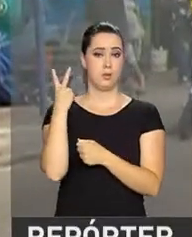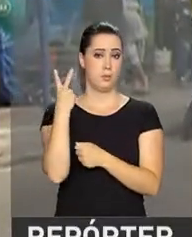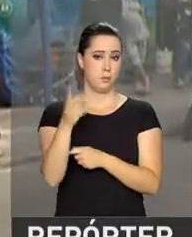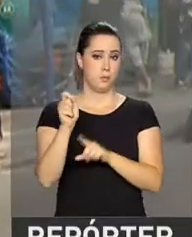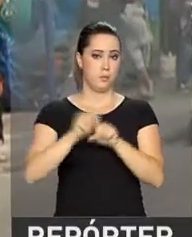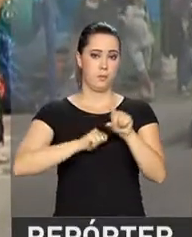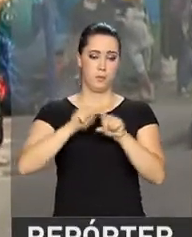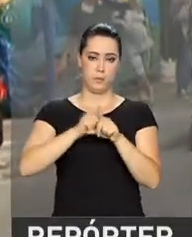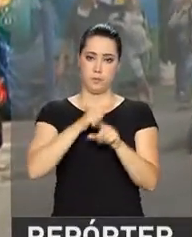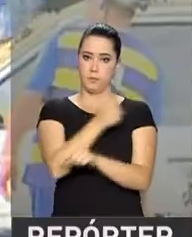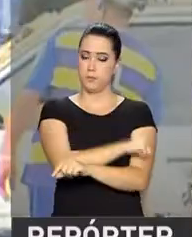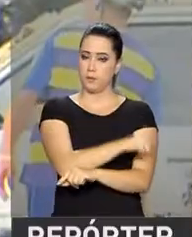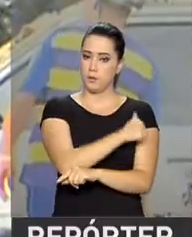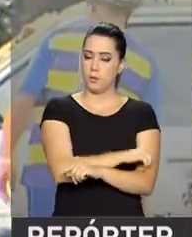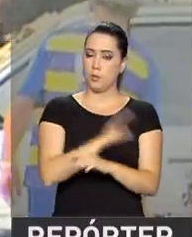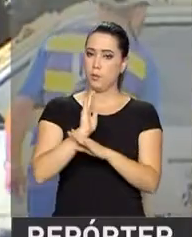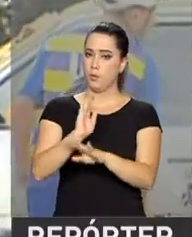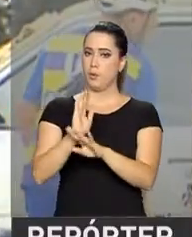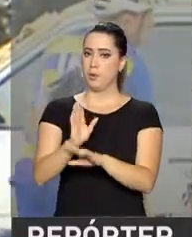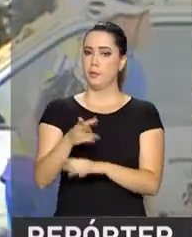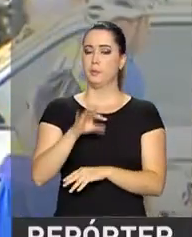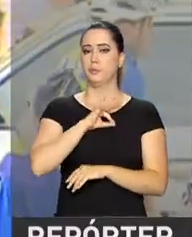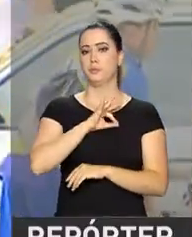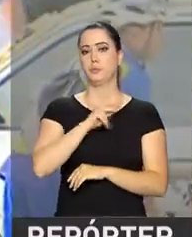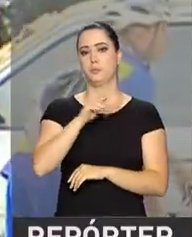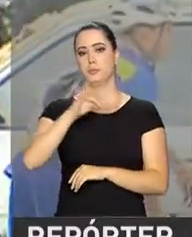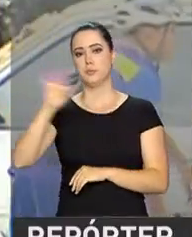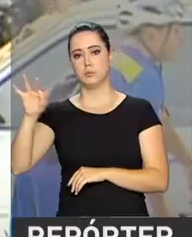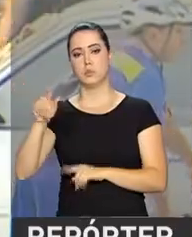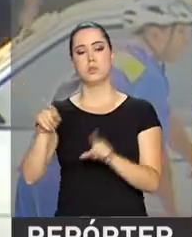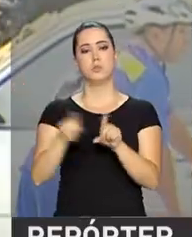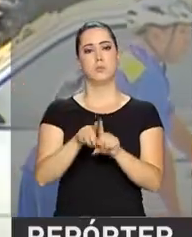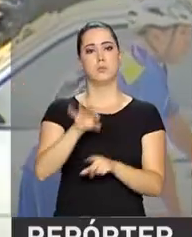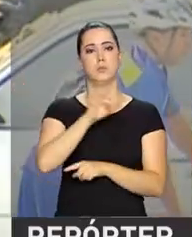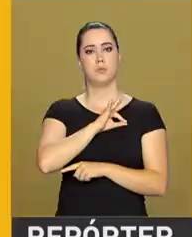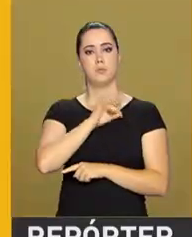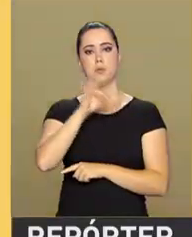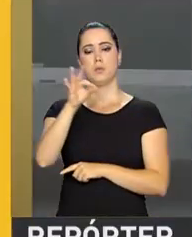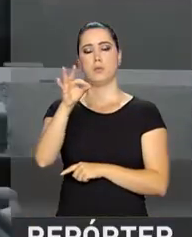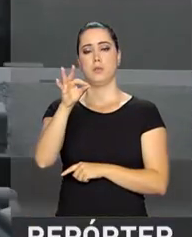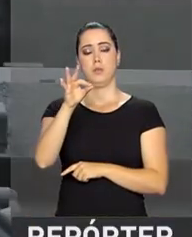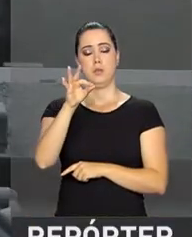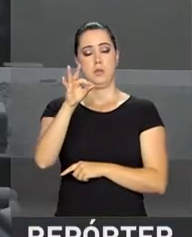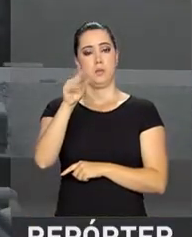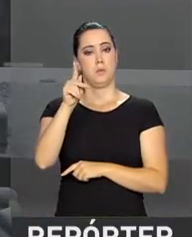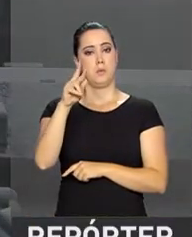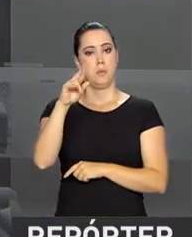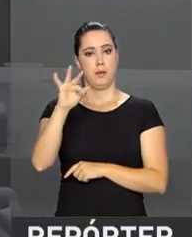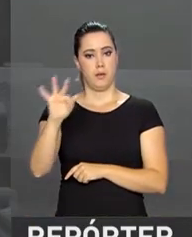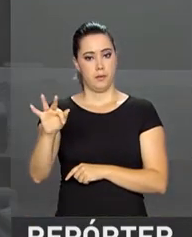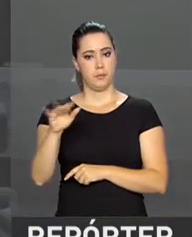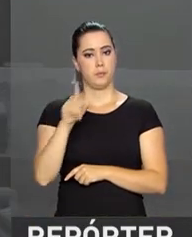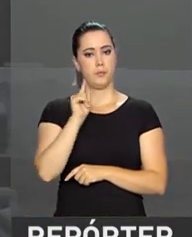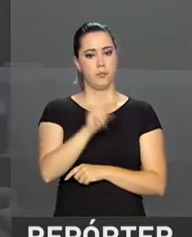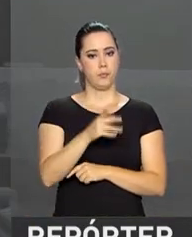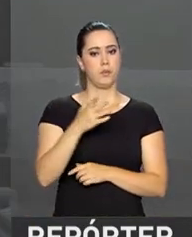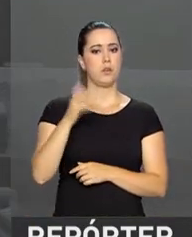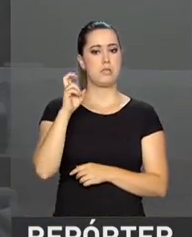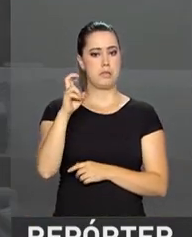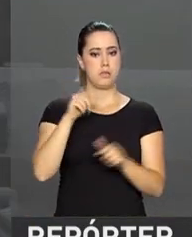na cidade do Rio de Janeiro, com o apoio da Polícia Federal e da Polícia Rodoviária. Em cinco operações, foram